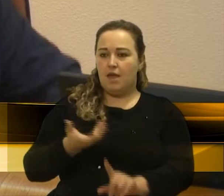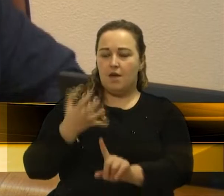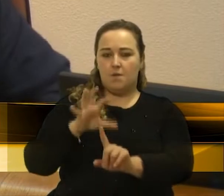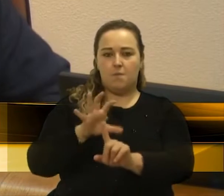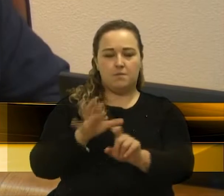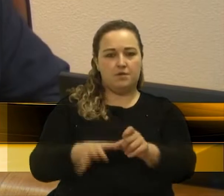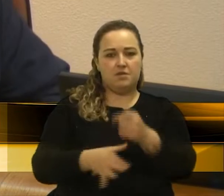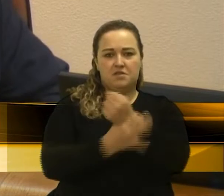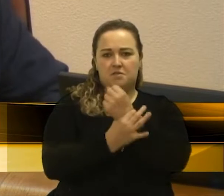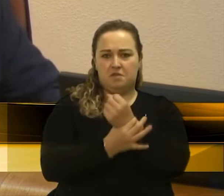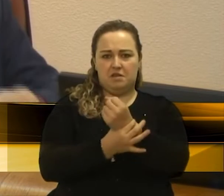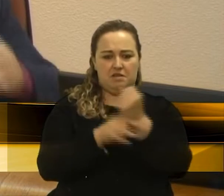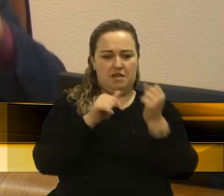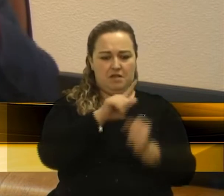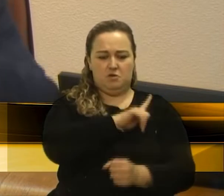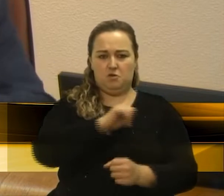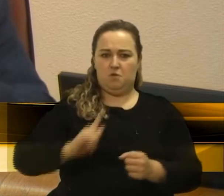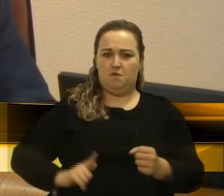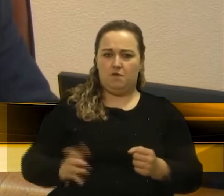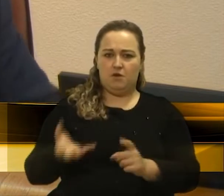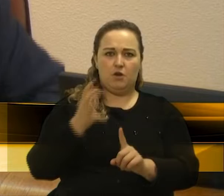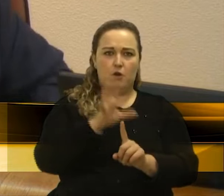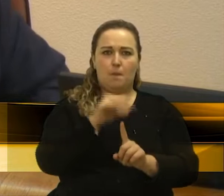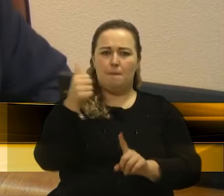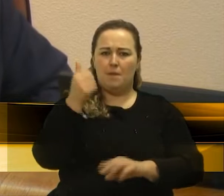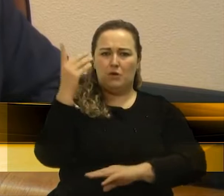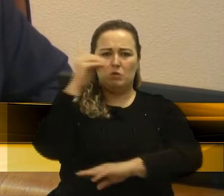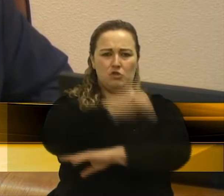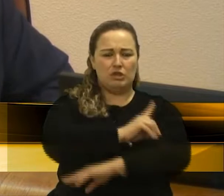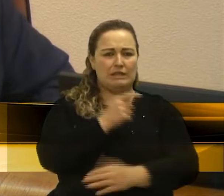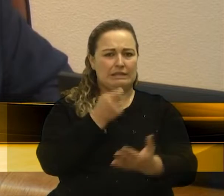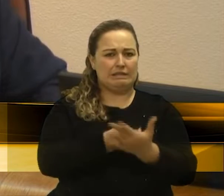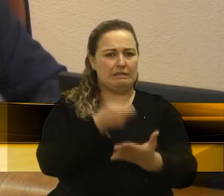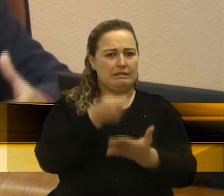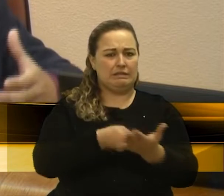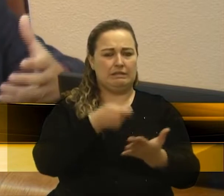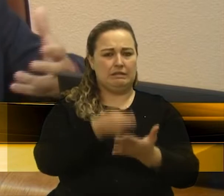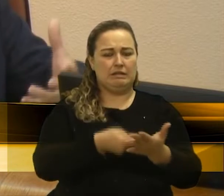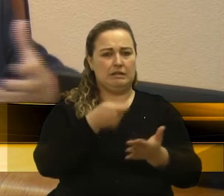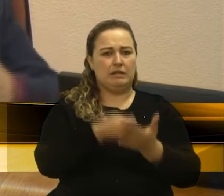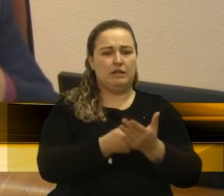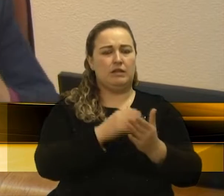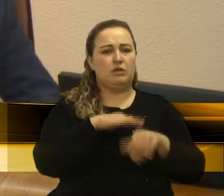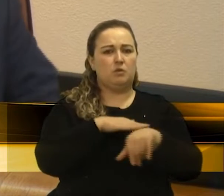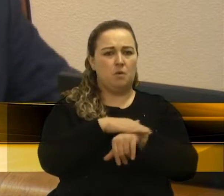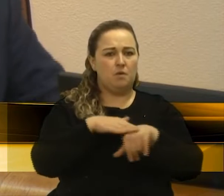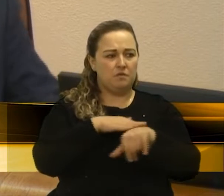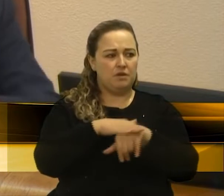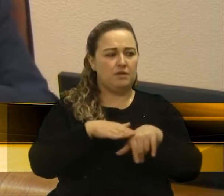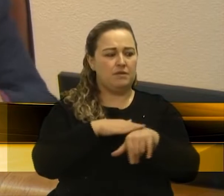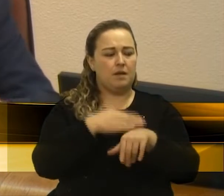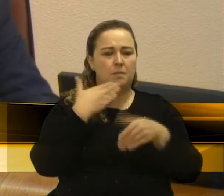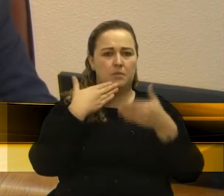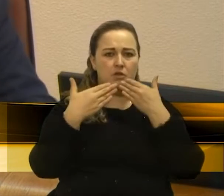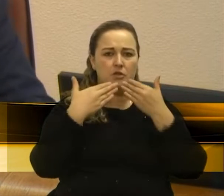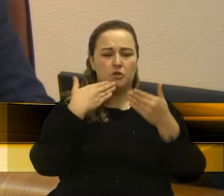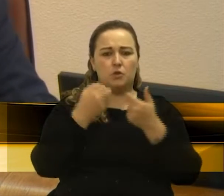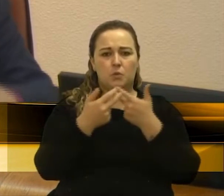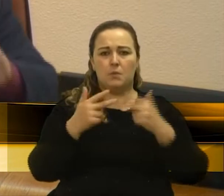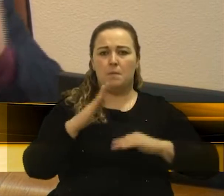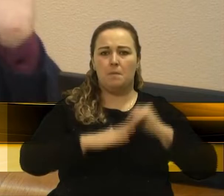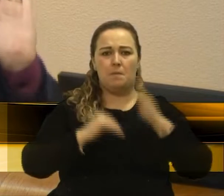relação ao policiamento comunitário. Nós estamos, desde o primeiro dia do governo do prefeito Daniel Guerra, insistindo em questões práticas,